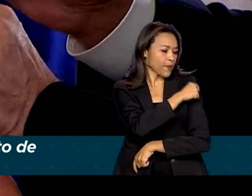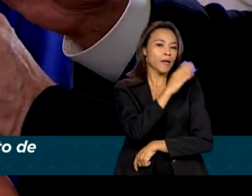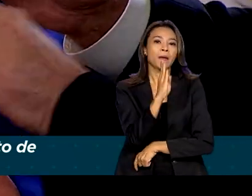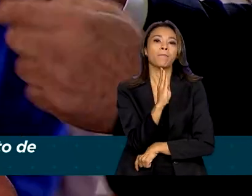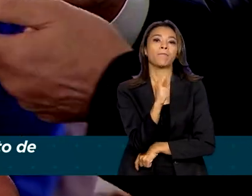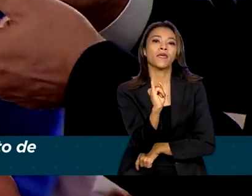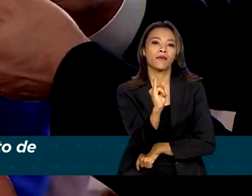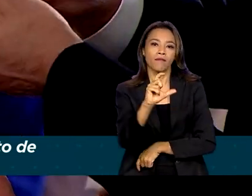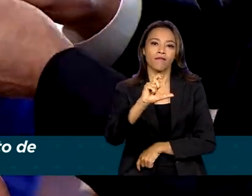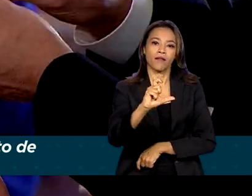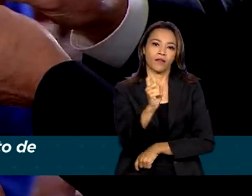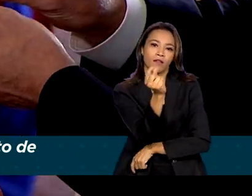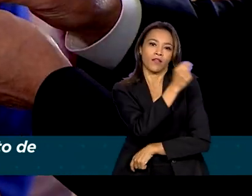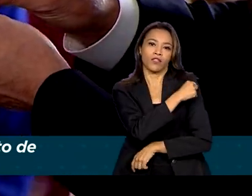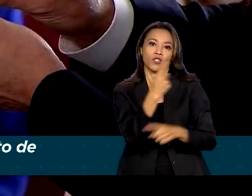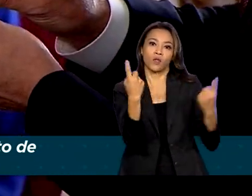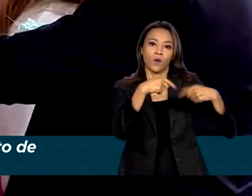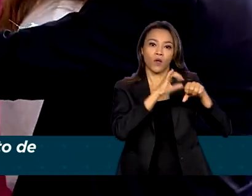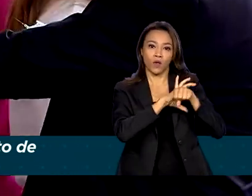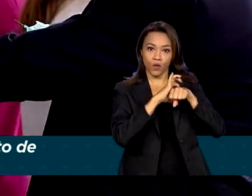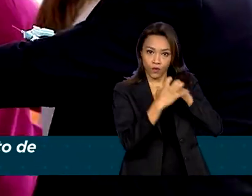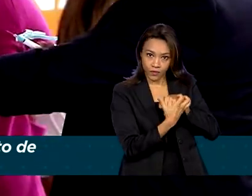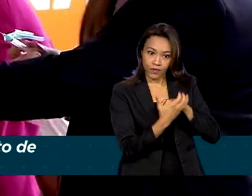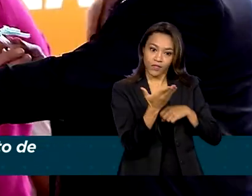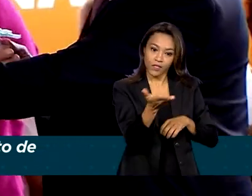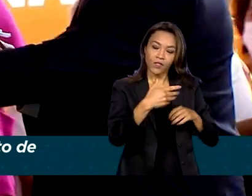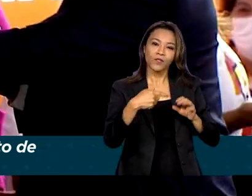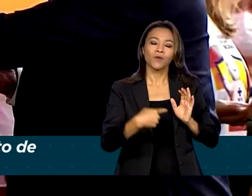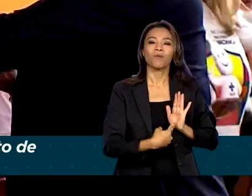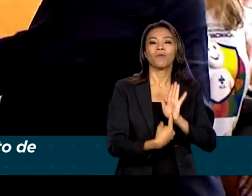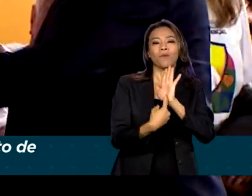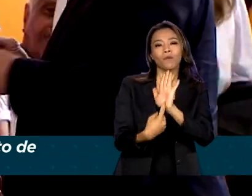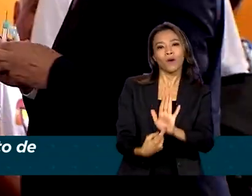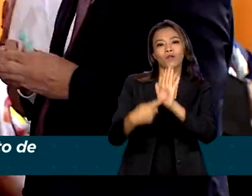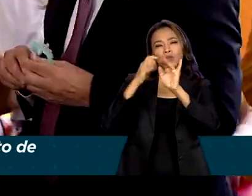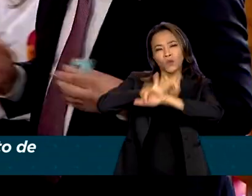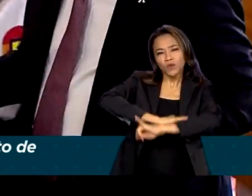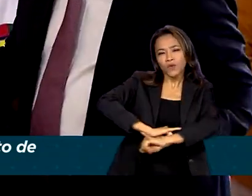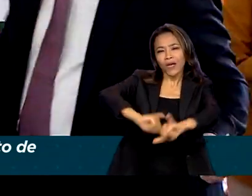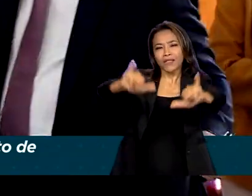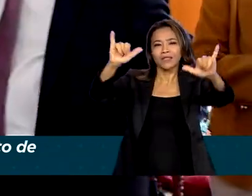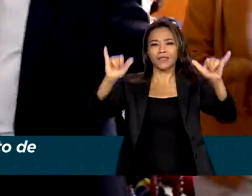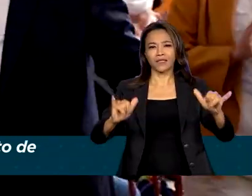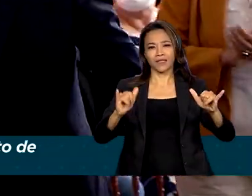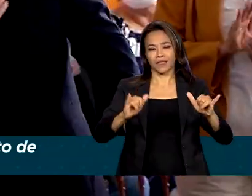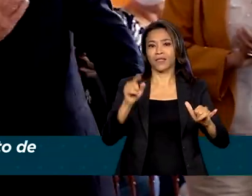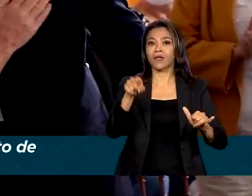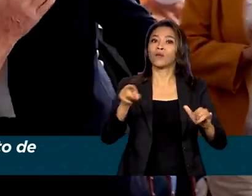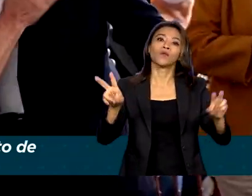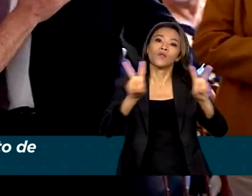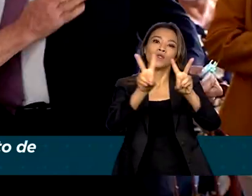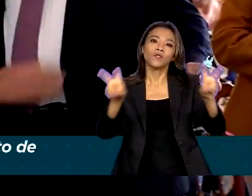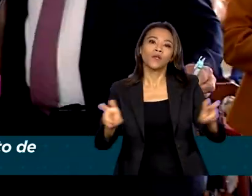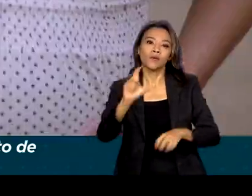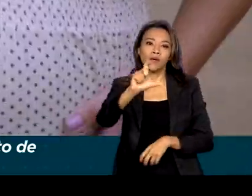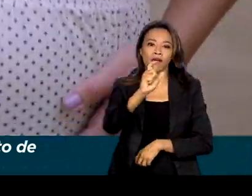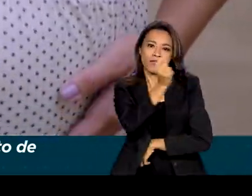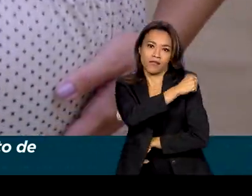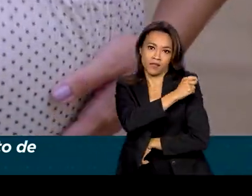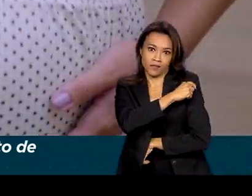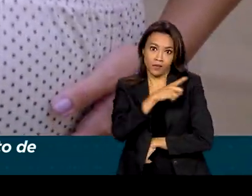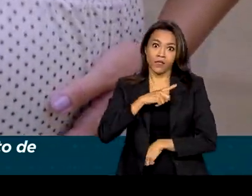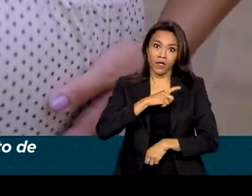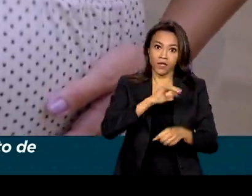bivalente contra a Covid-19. O ato marca o lançamento do Movimento Nacional pela Vacinação, que prevê